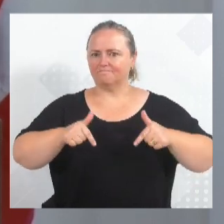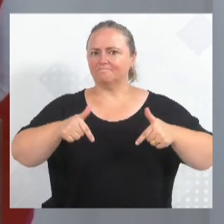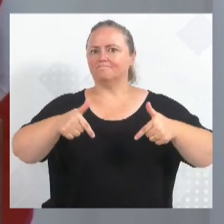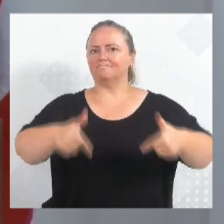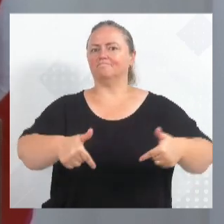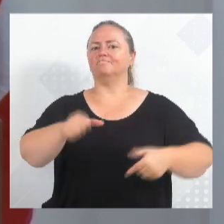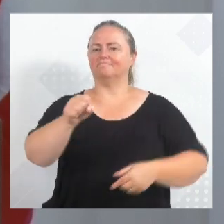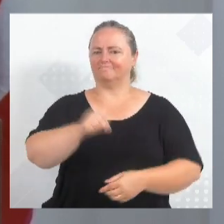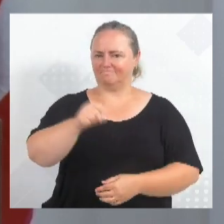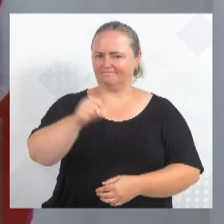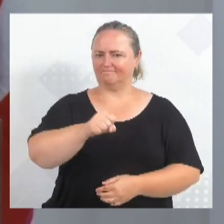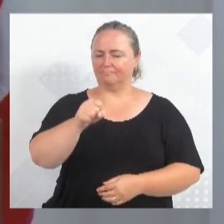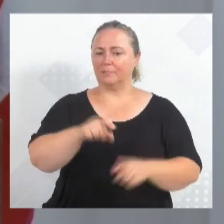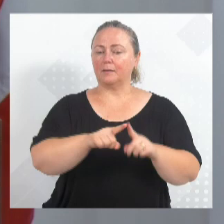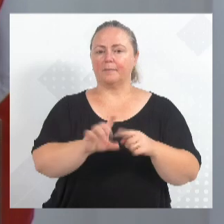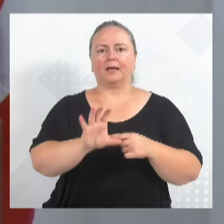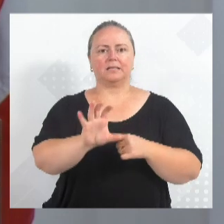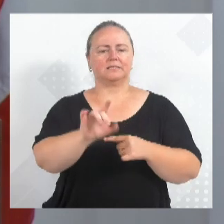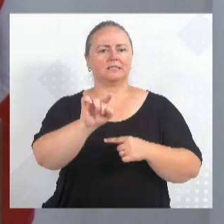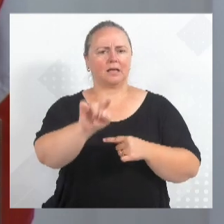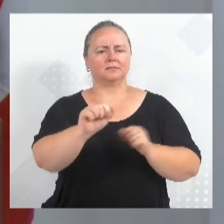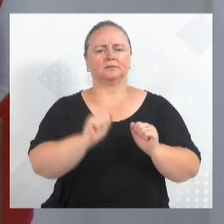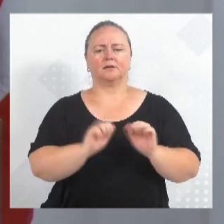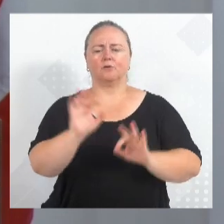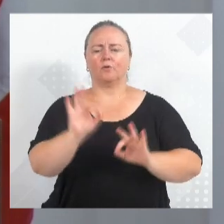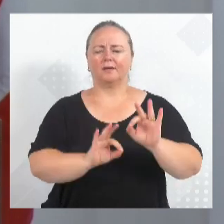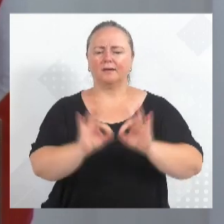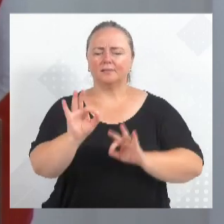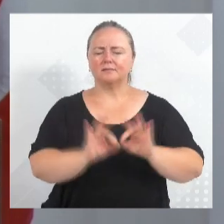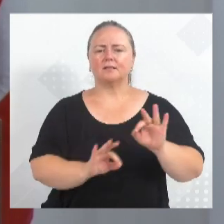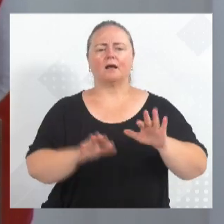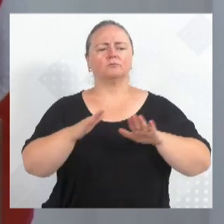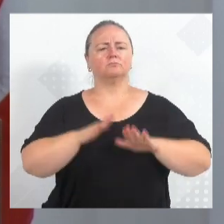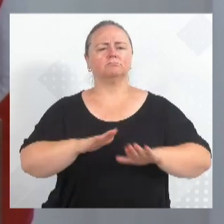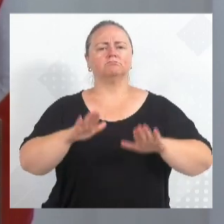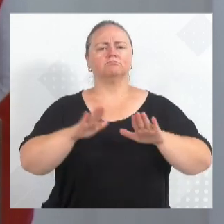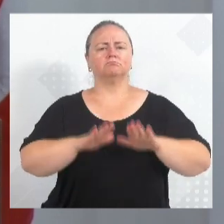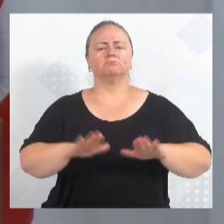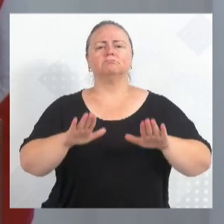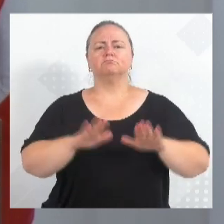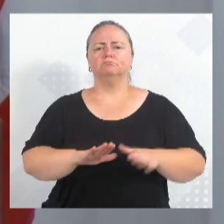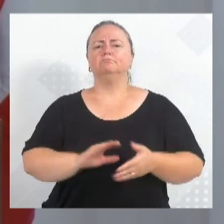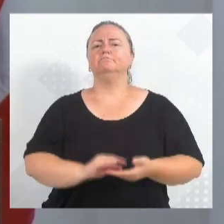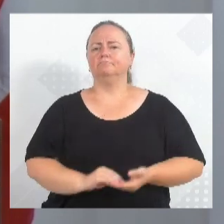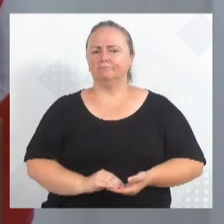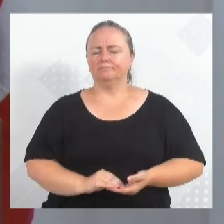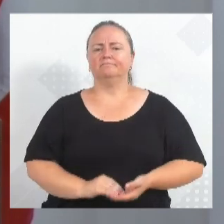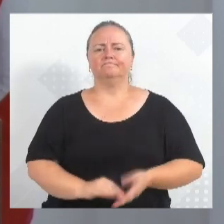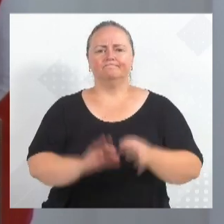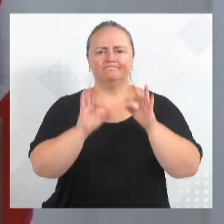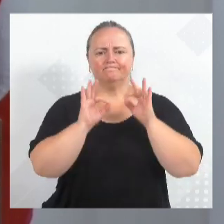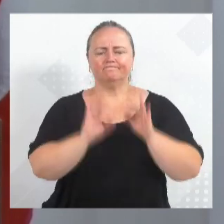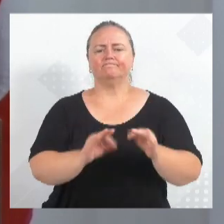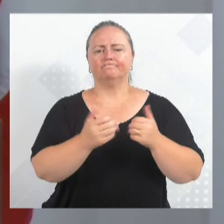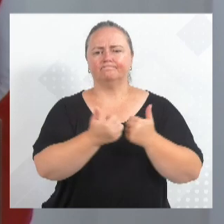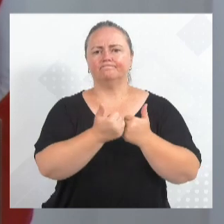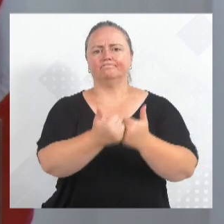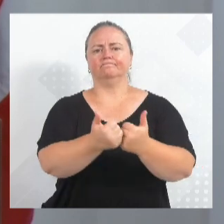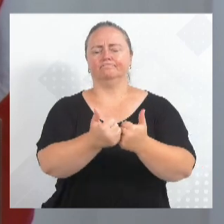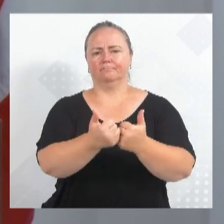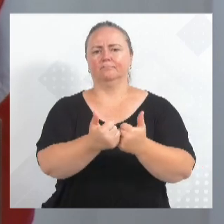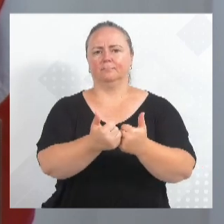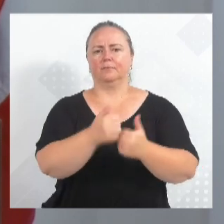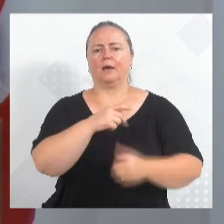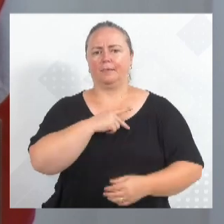maneira, organizado, sem baderna, uma demonstração que realmente está dando total apoio ao nosso ex-presidente, e que a gente